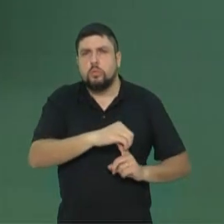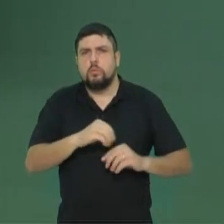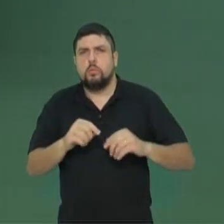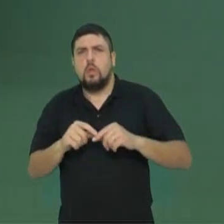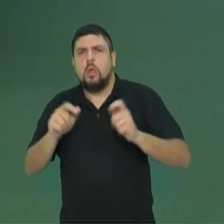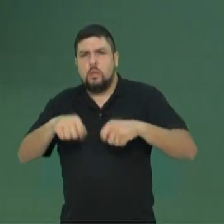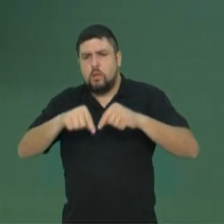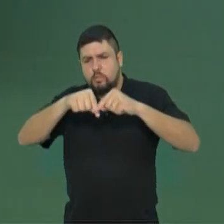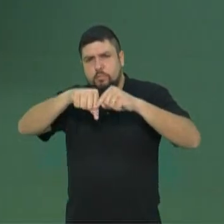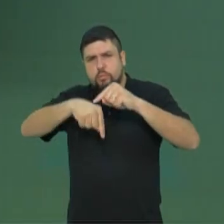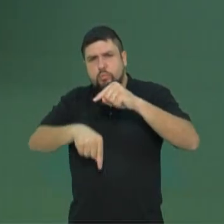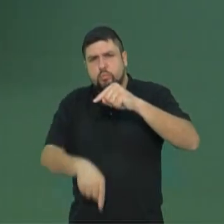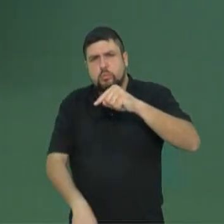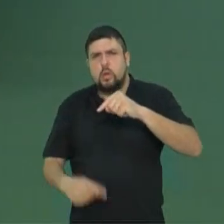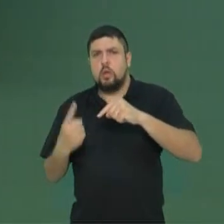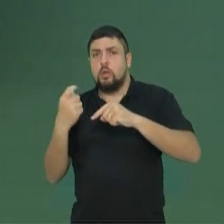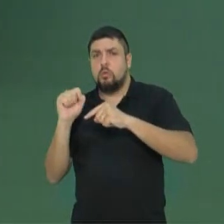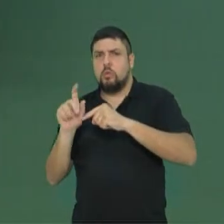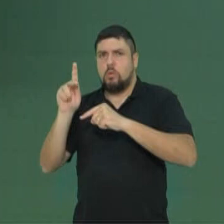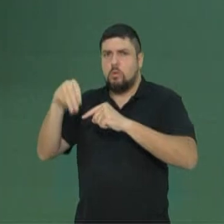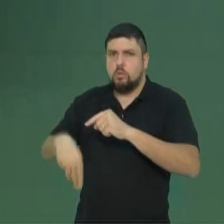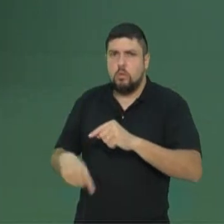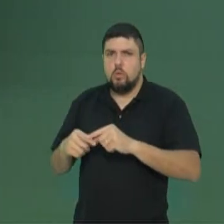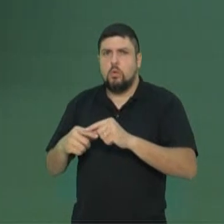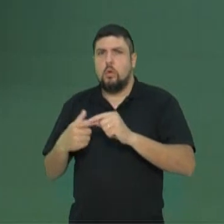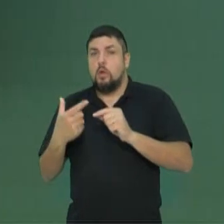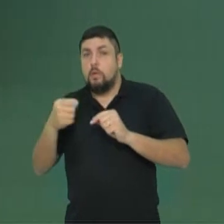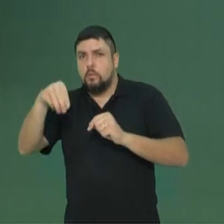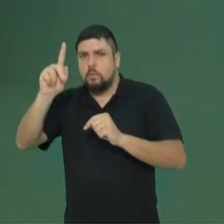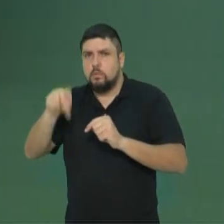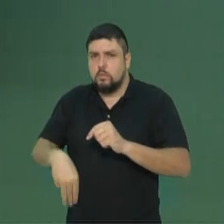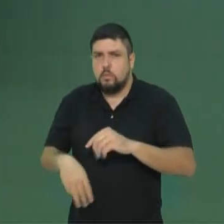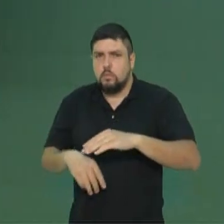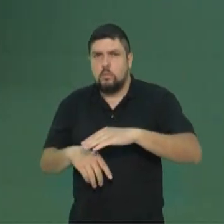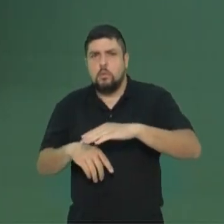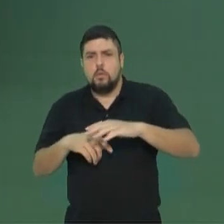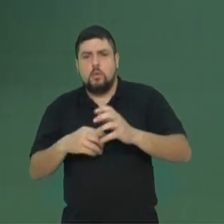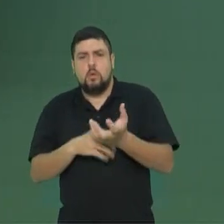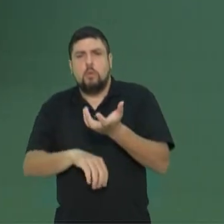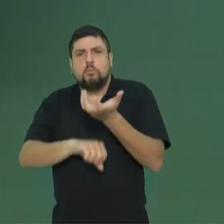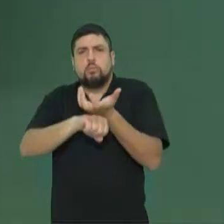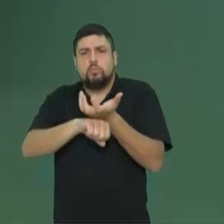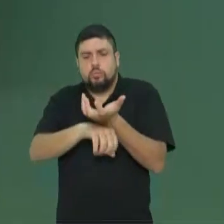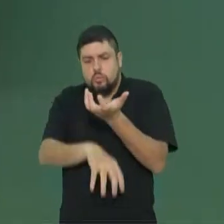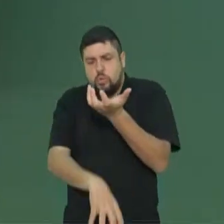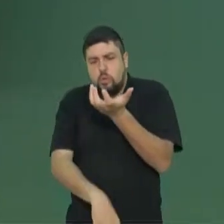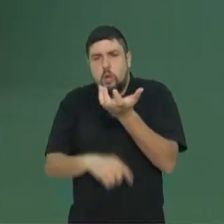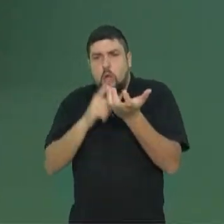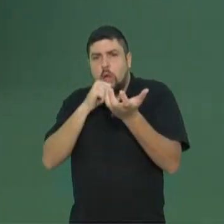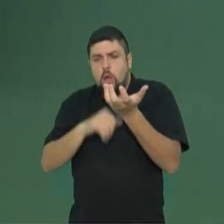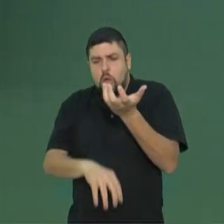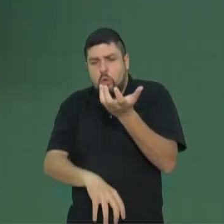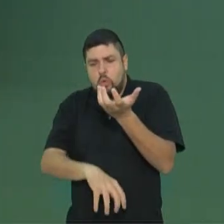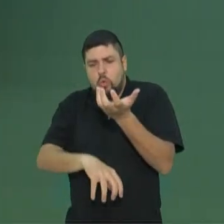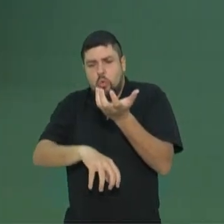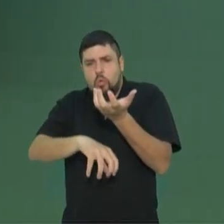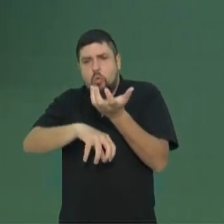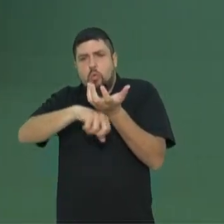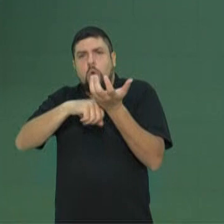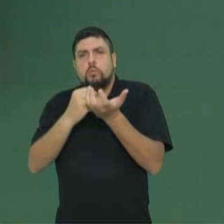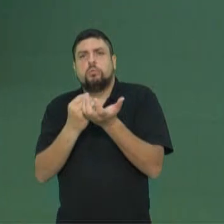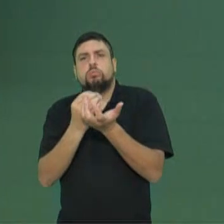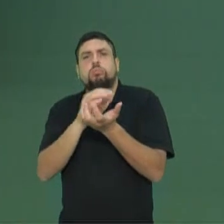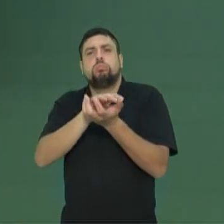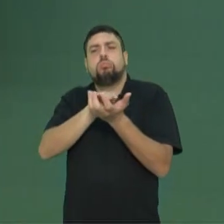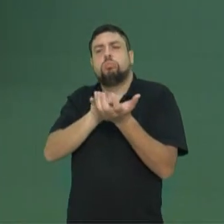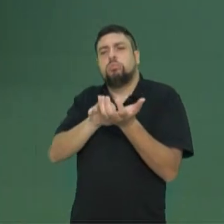18 km, 20, e trazer essa água para a superfície. Então, o lençol freático, ele acaba ficando mais alto. Outro